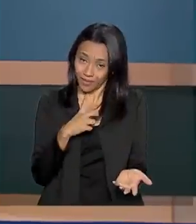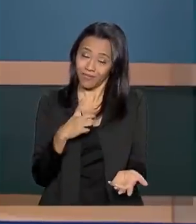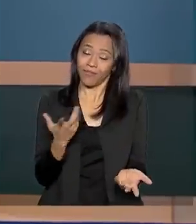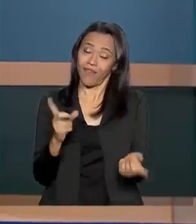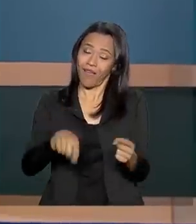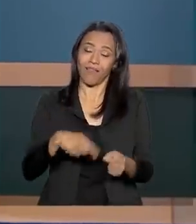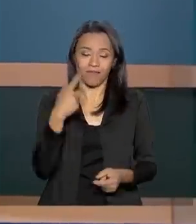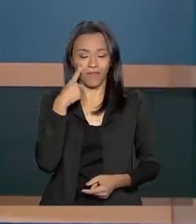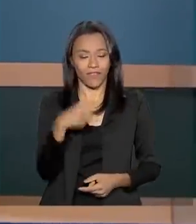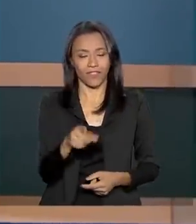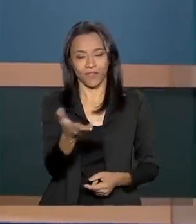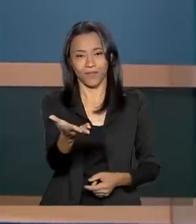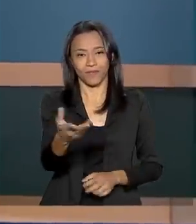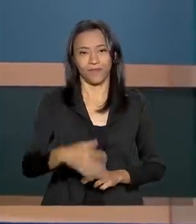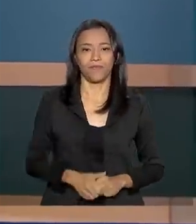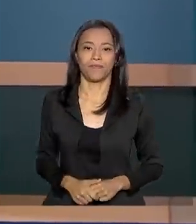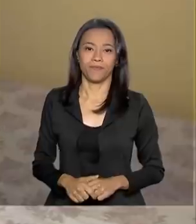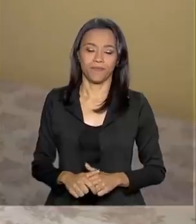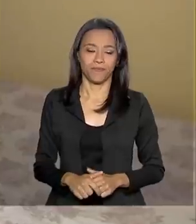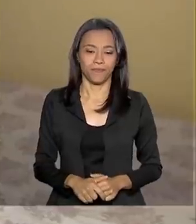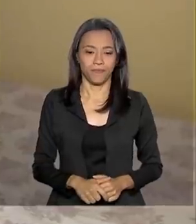Pois é, confira agora na reportagem.